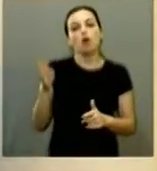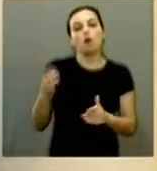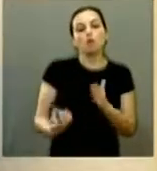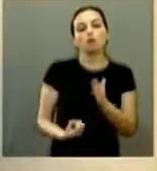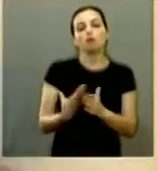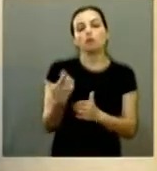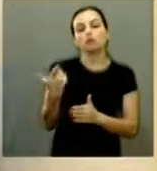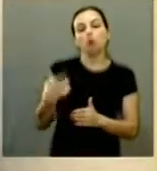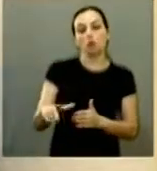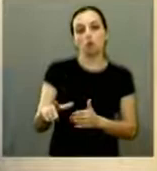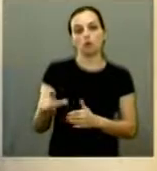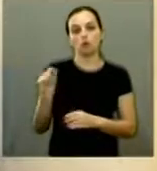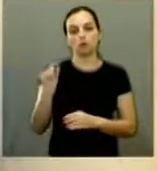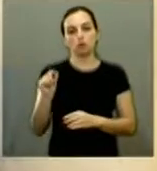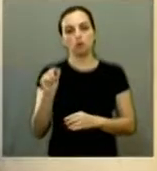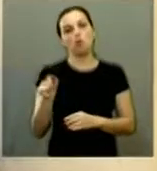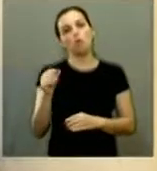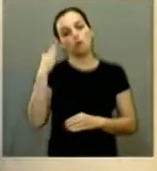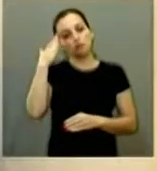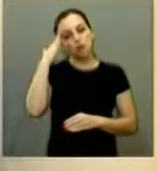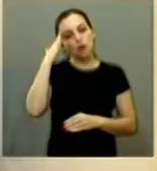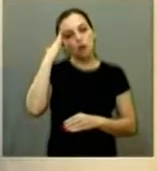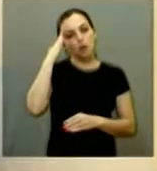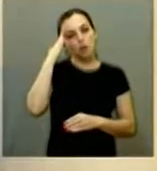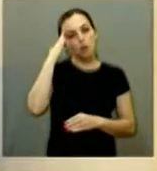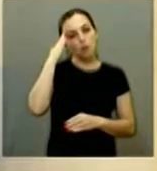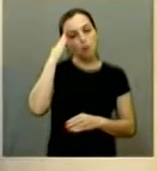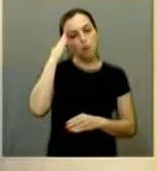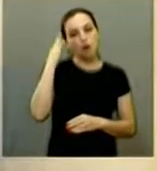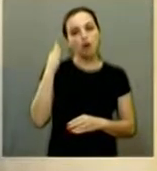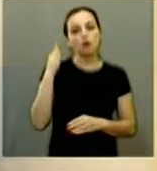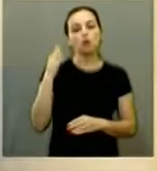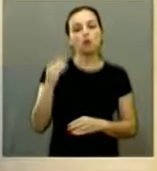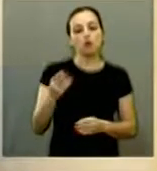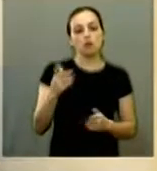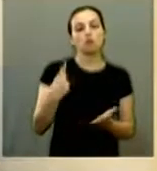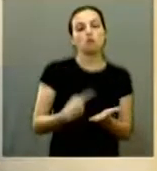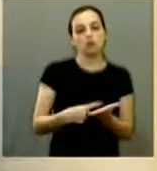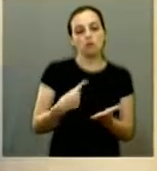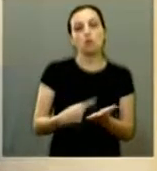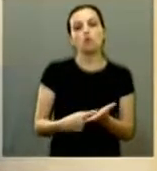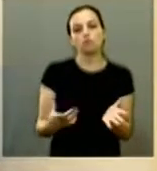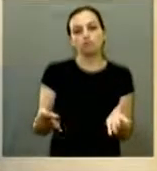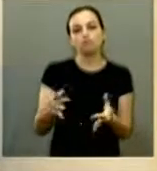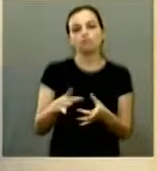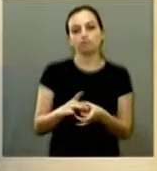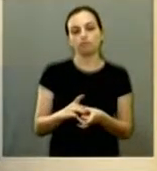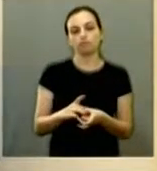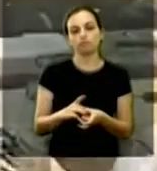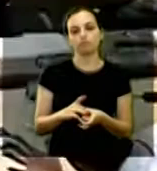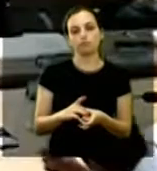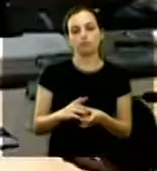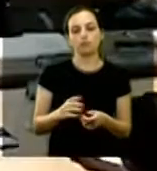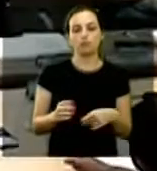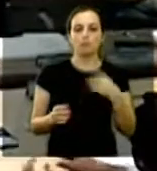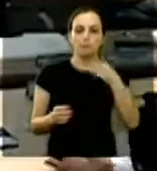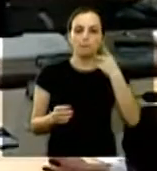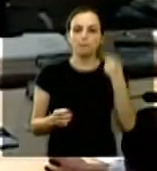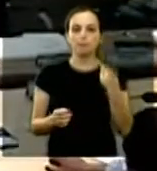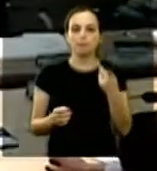esse ao meu entender foi a leitura dos abafos da Juliana e o comungo com esses abafos só uma palavrinha vereador